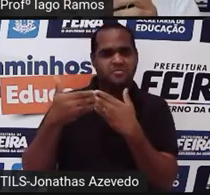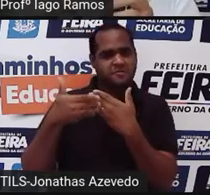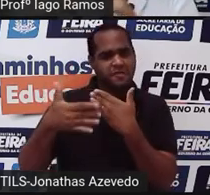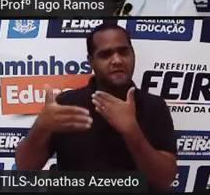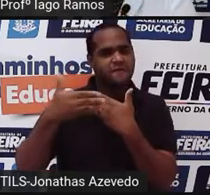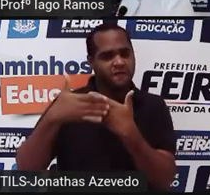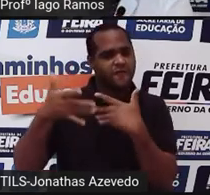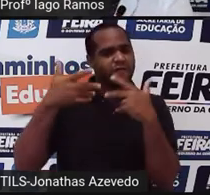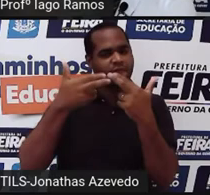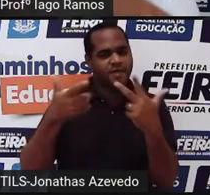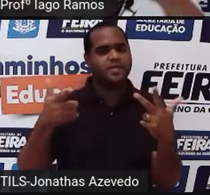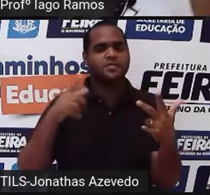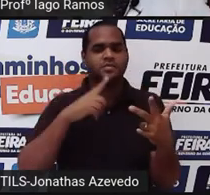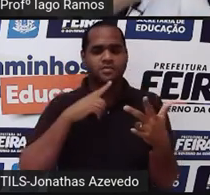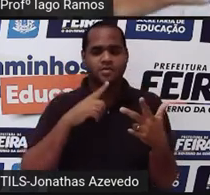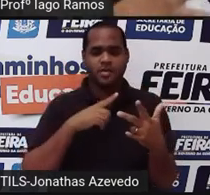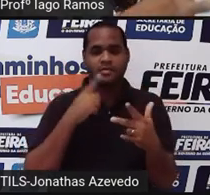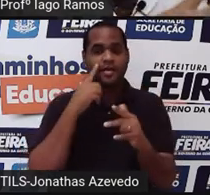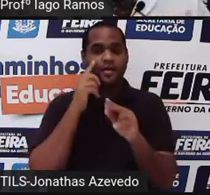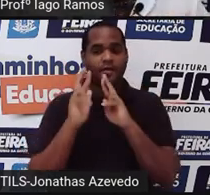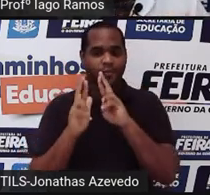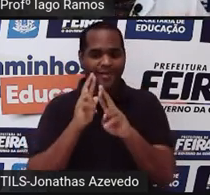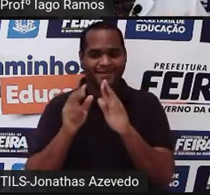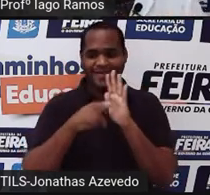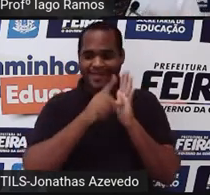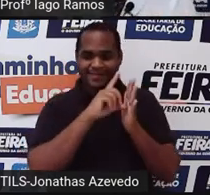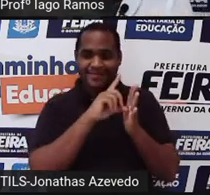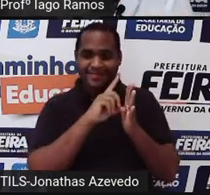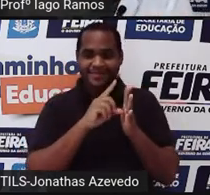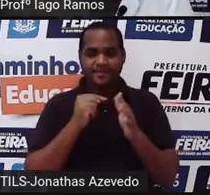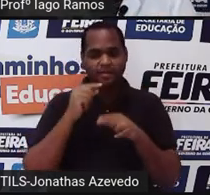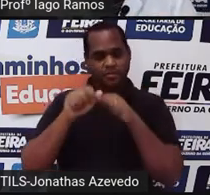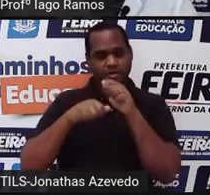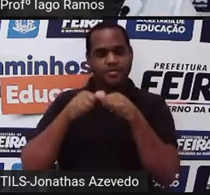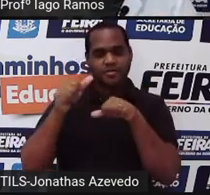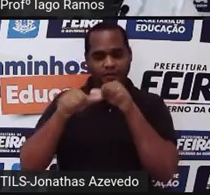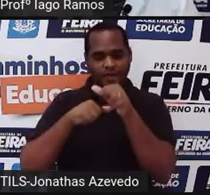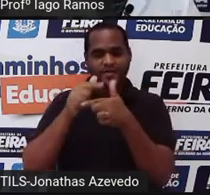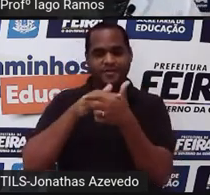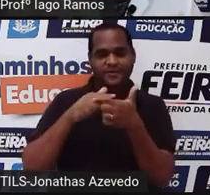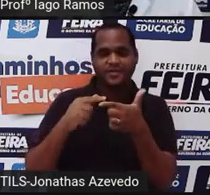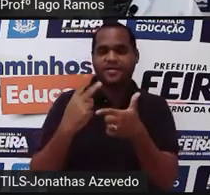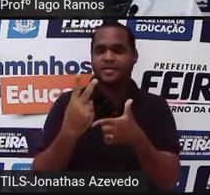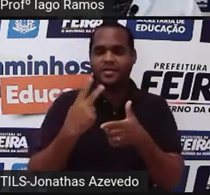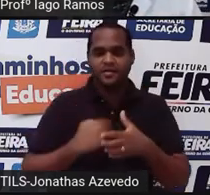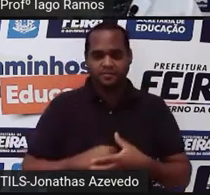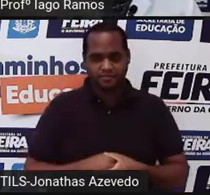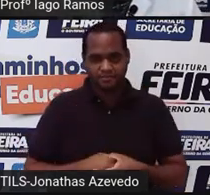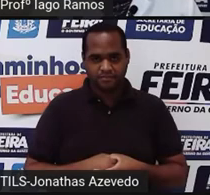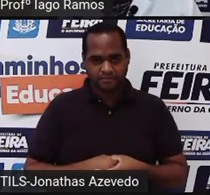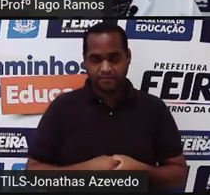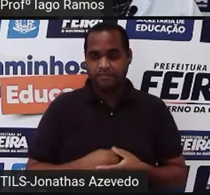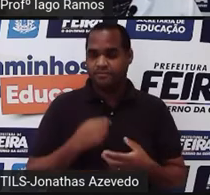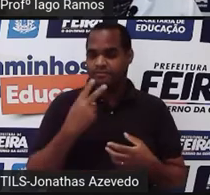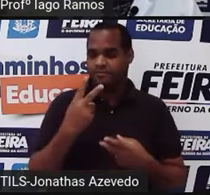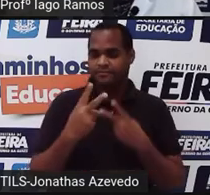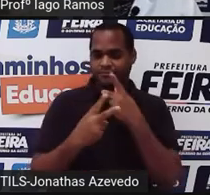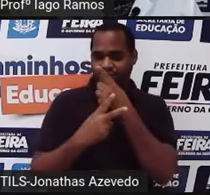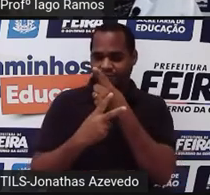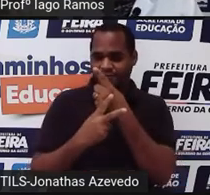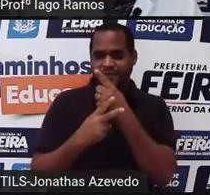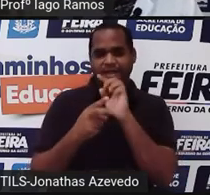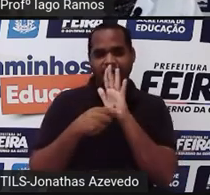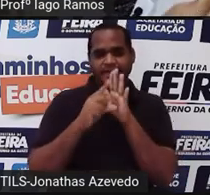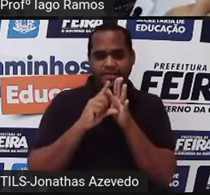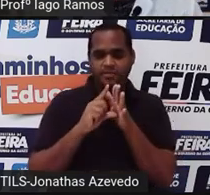eu vou sair, eu vou pegando o resultado de antes e divido por 2. Então, 2 elevado a 1, eu vou pegar o resultado de